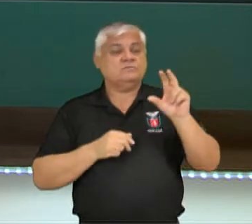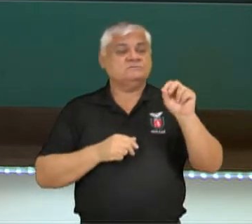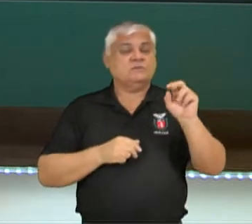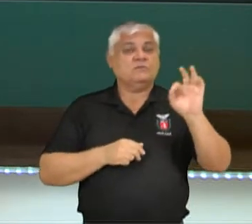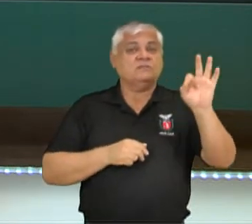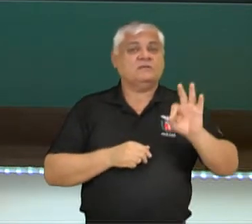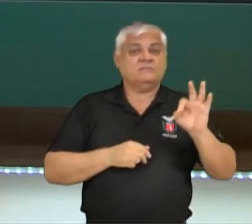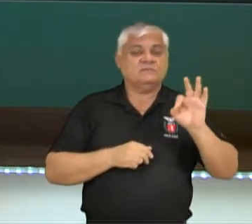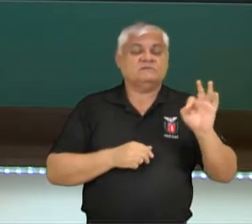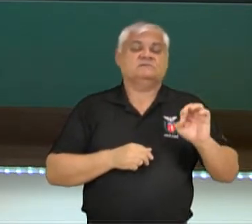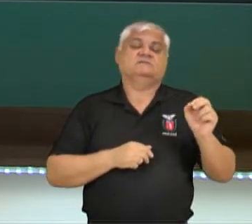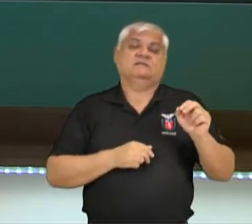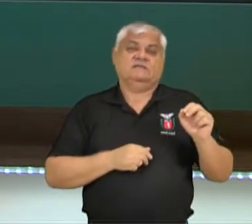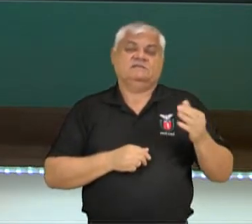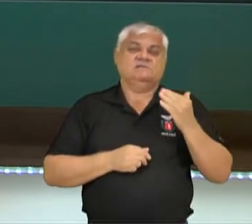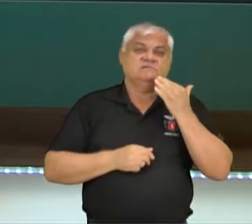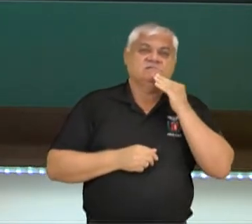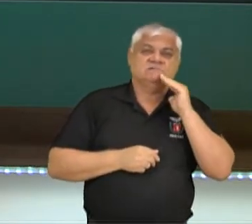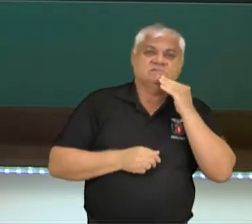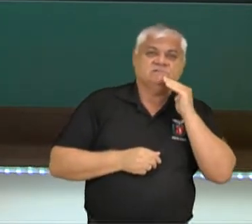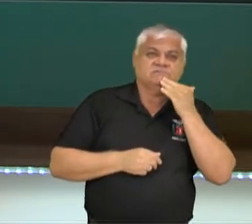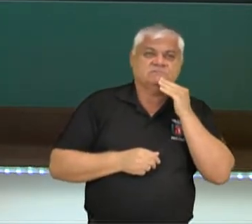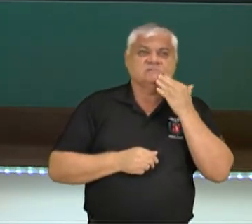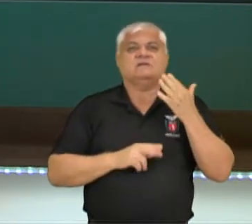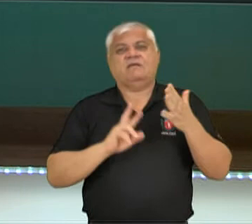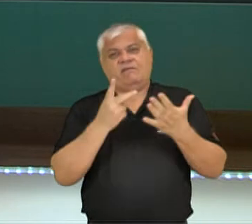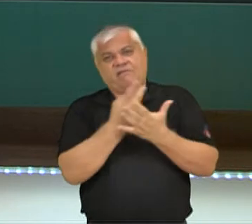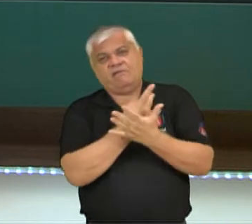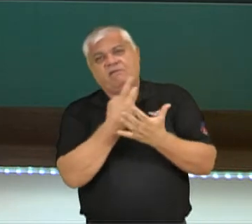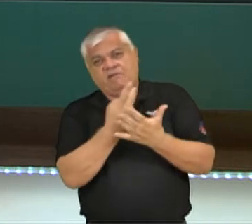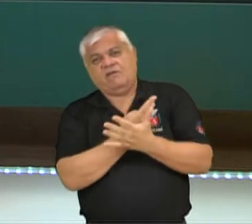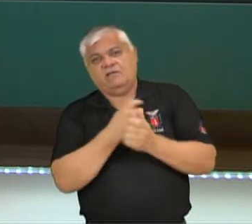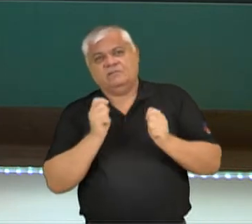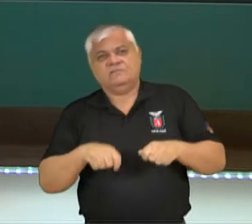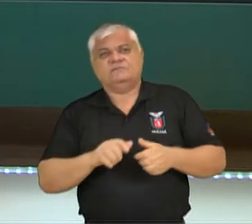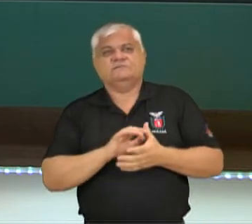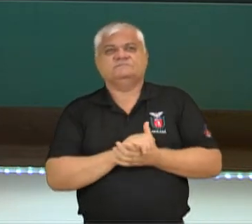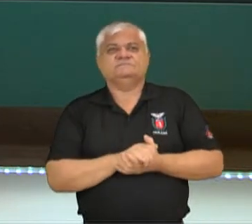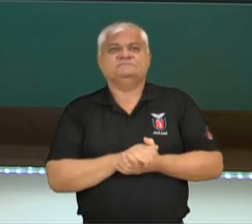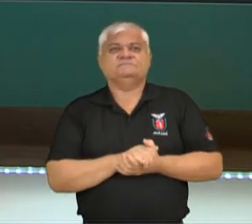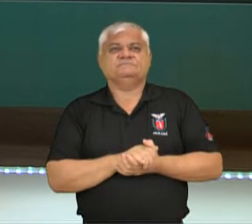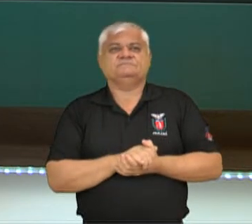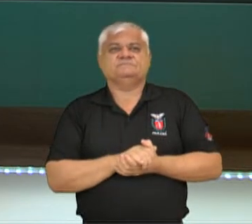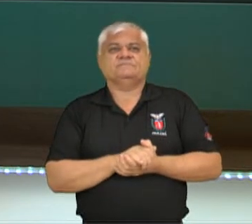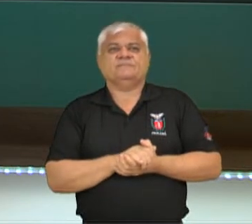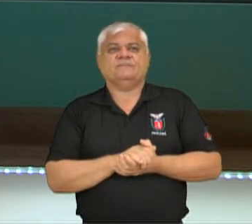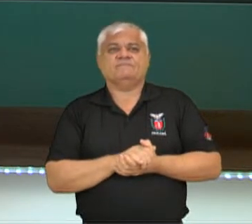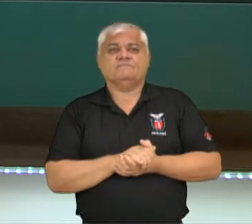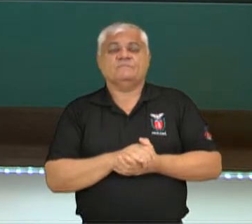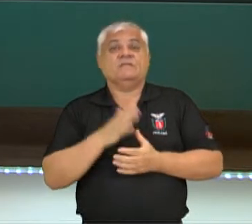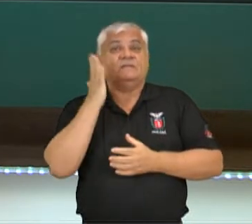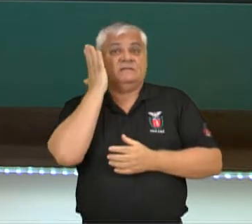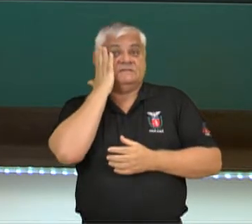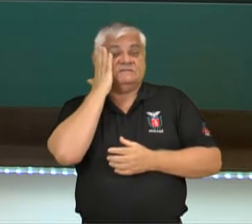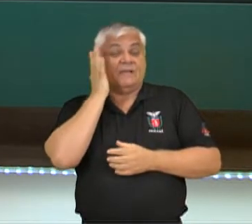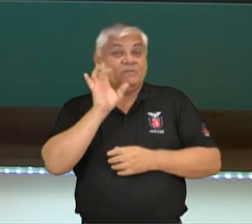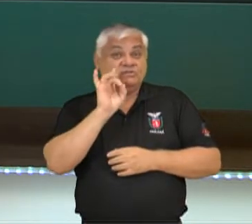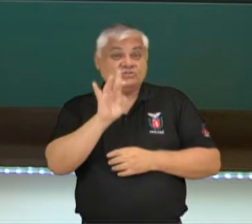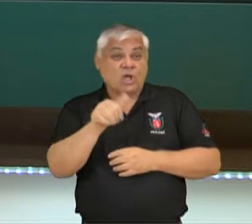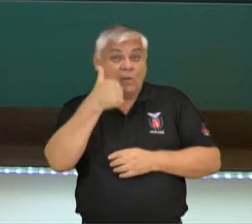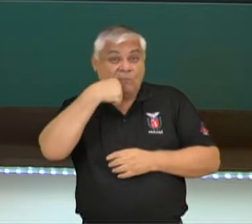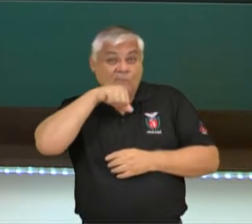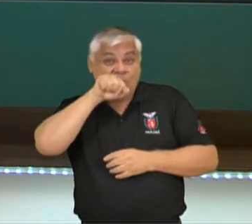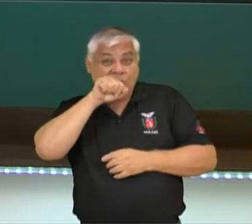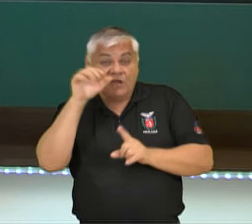que na meiose 1 100% dos gametas vão ser afetados. E embora a gente ache que somente a